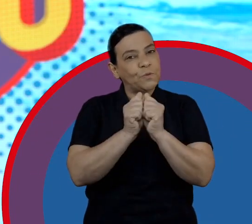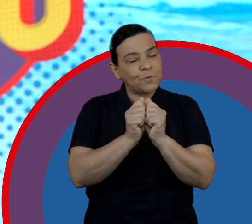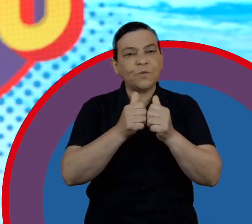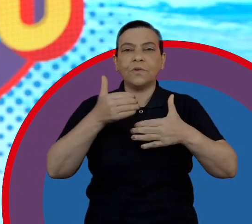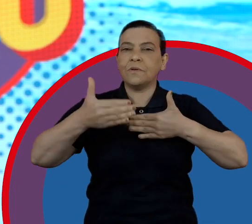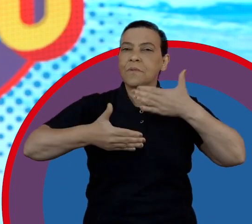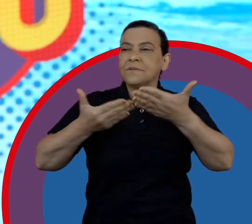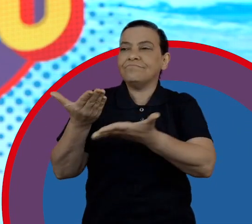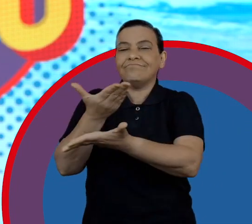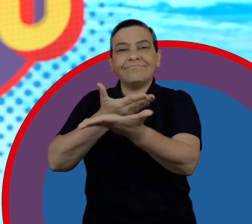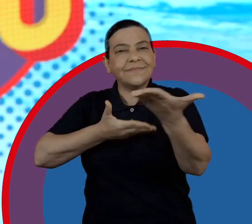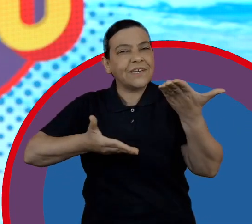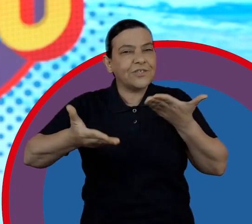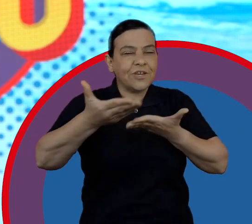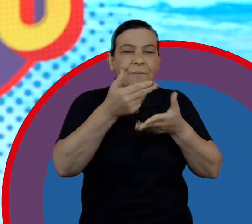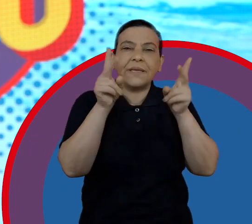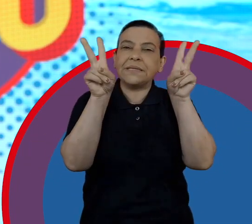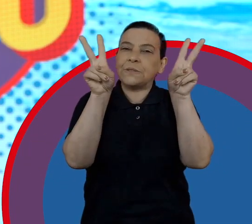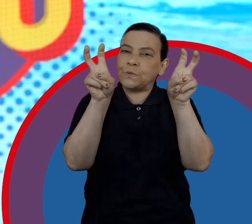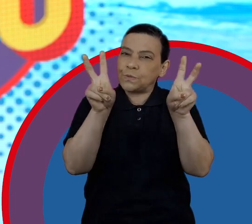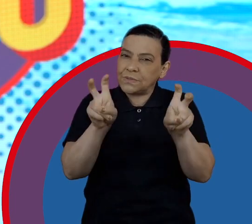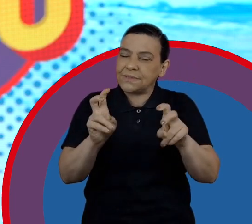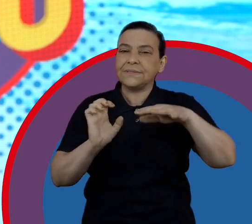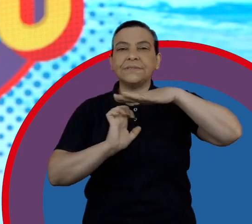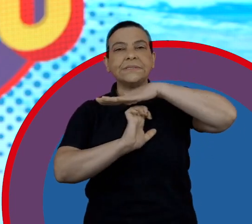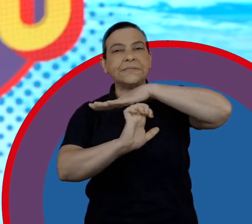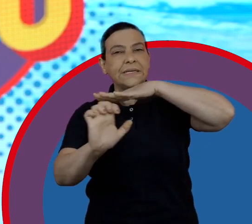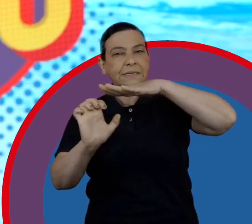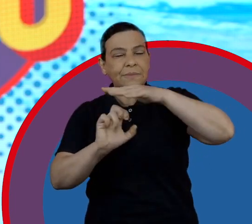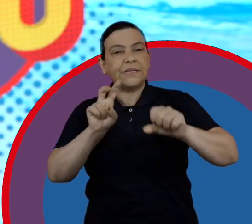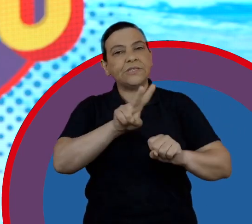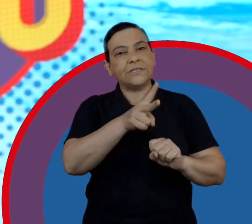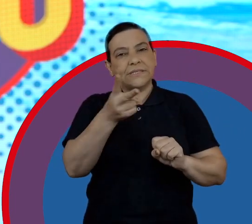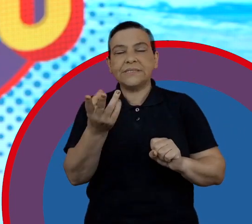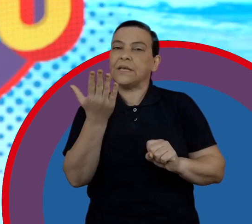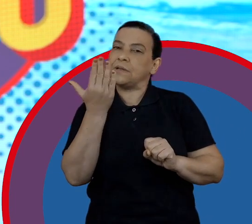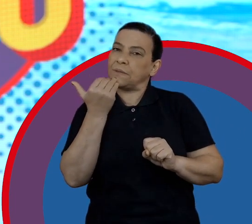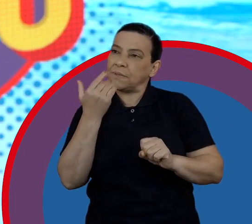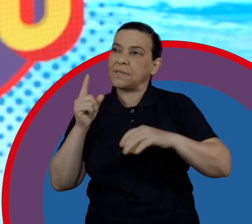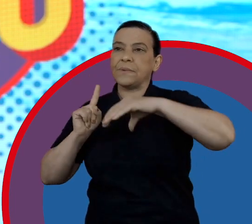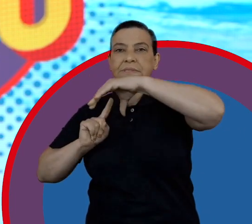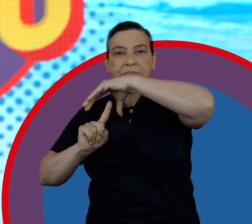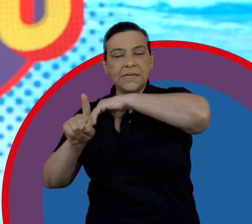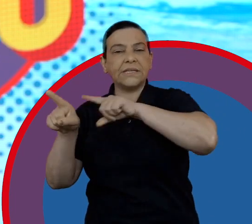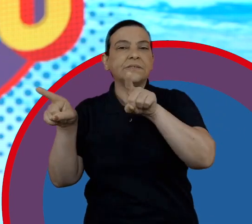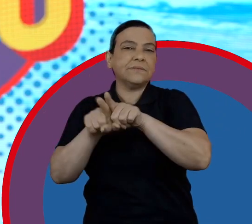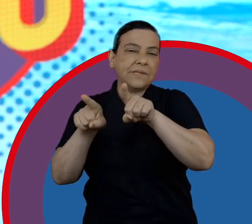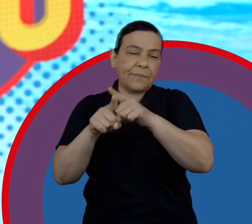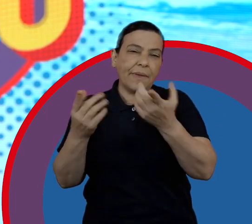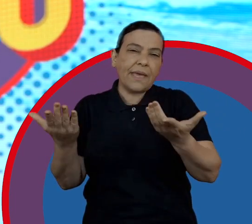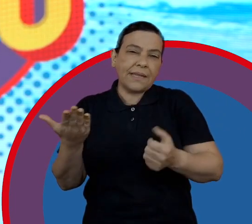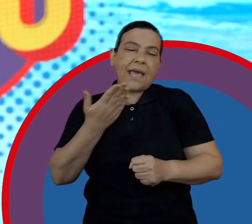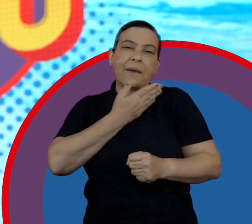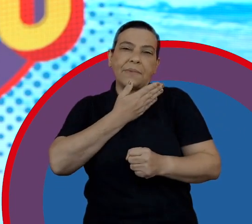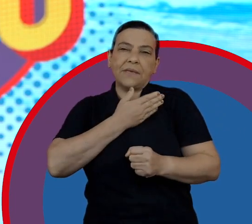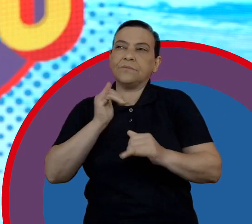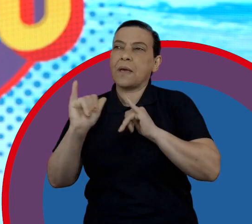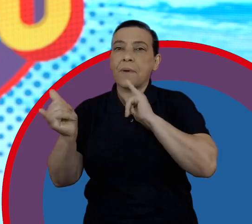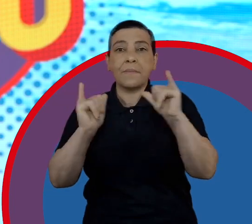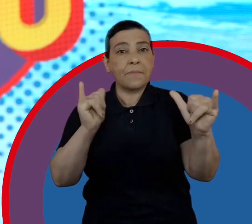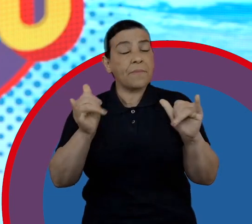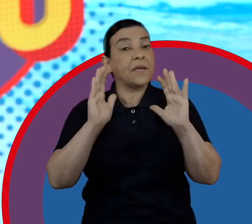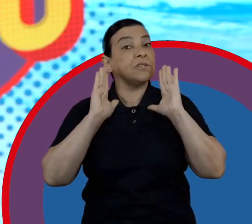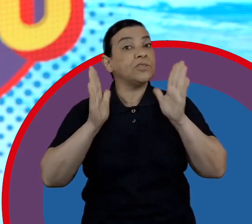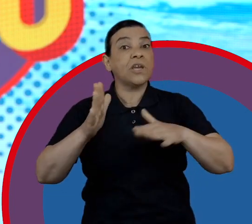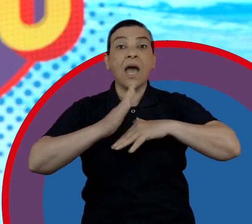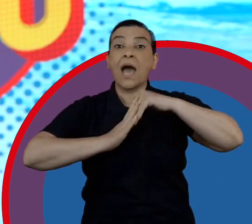de engajamento dos temas da companhia de transição alimentar para clientes e para os colegas, como eu comentei. Nós tivemos várias